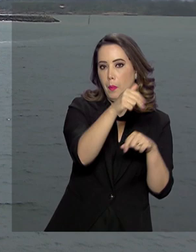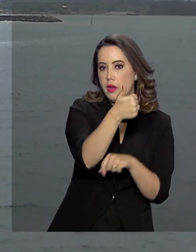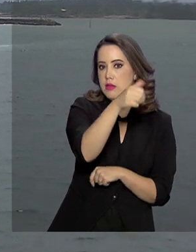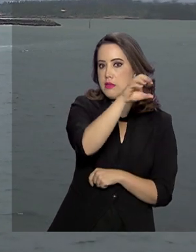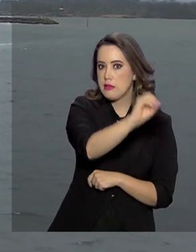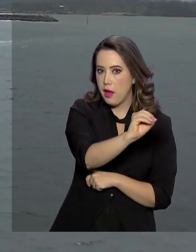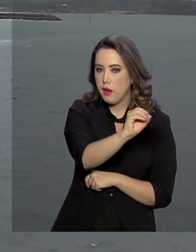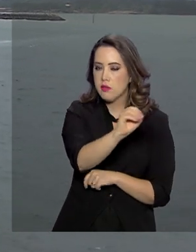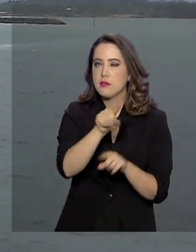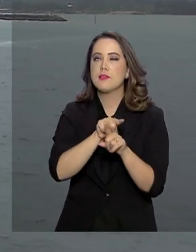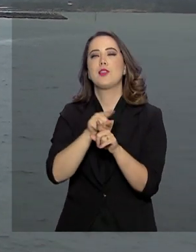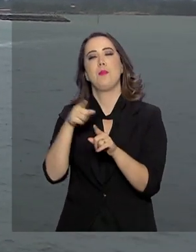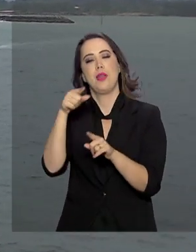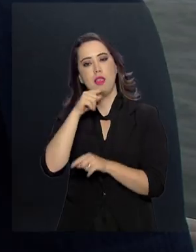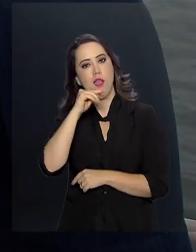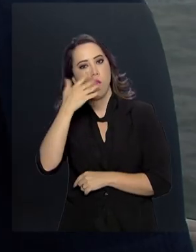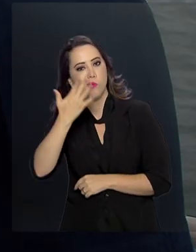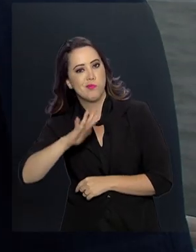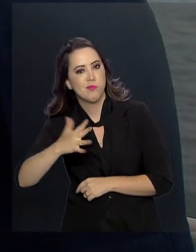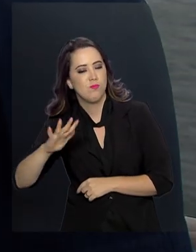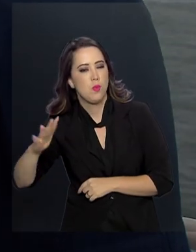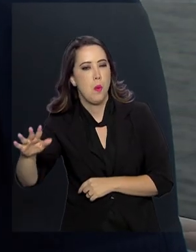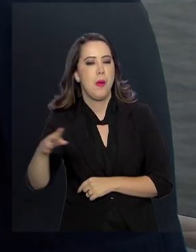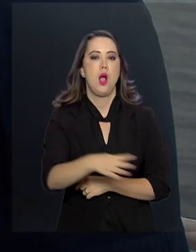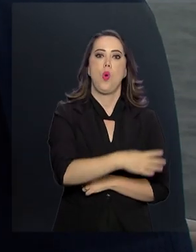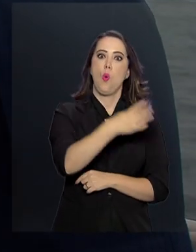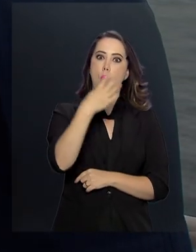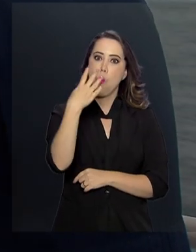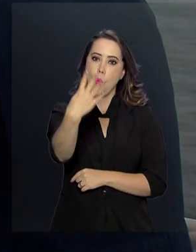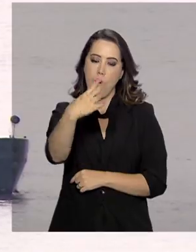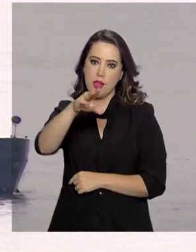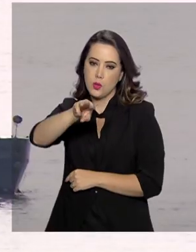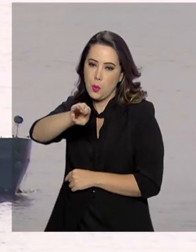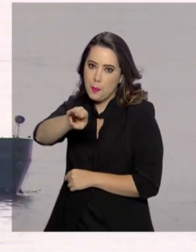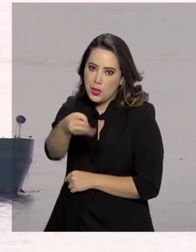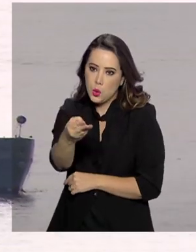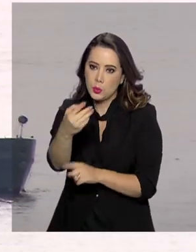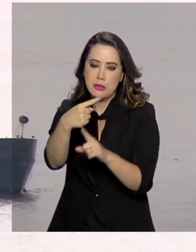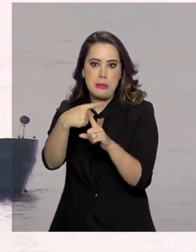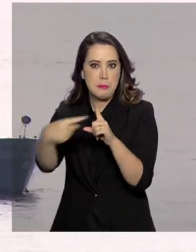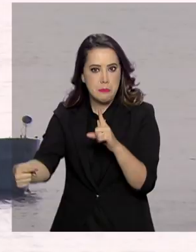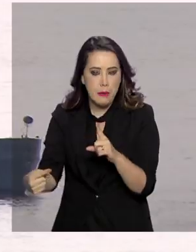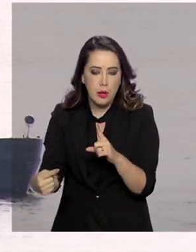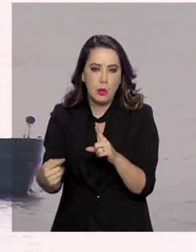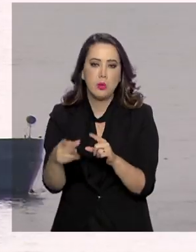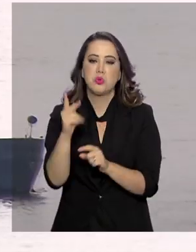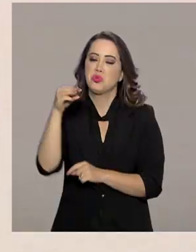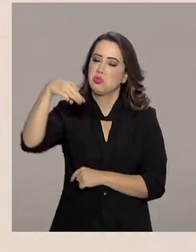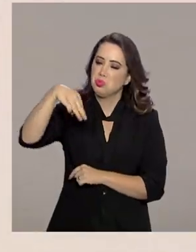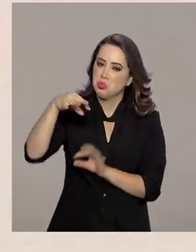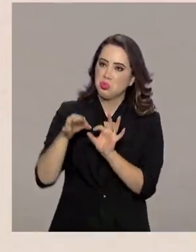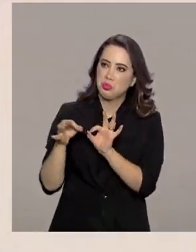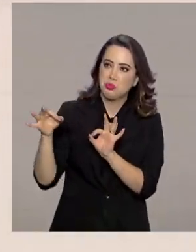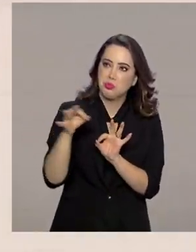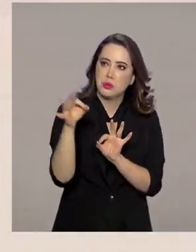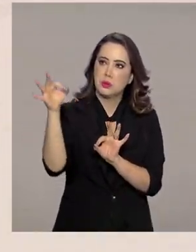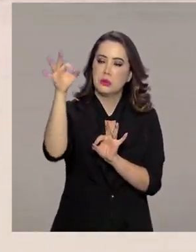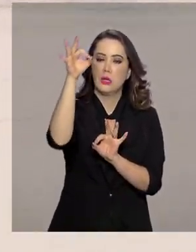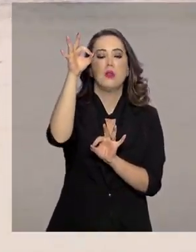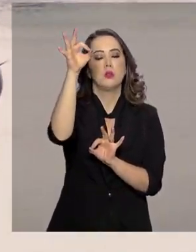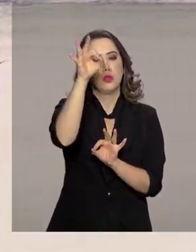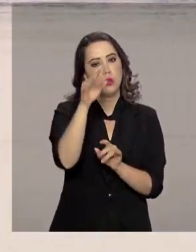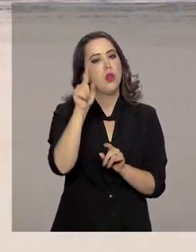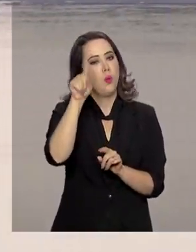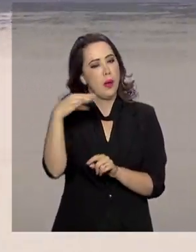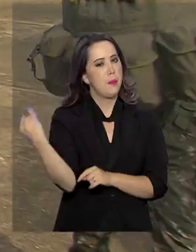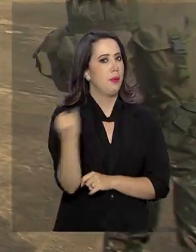marítima, que é de aproximadamente 4,5 de quilômetros quadrados. A faixa de fronteira é considerada fundamental para